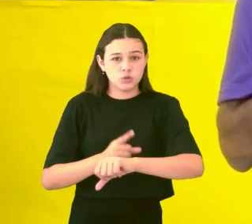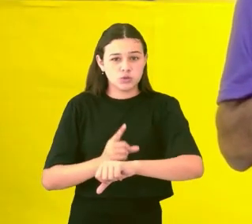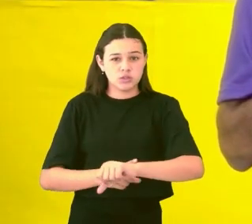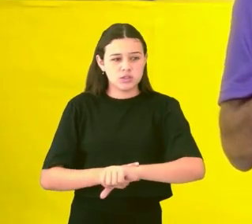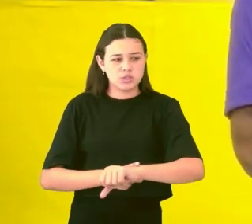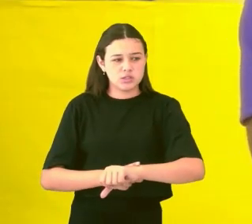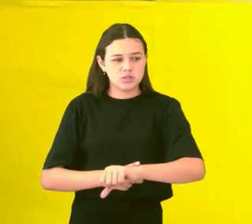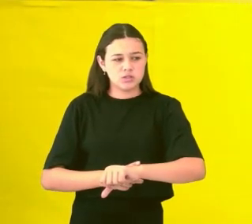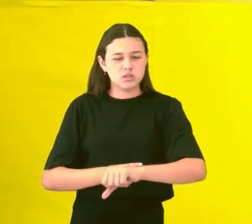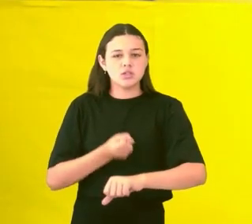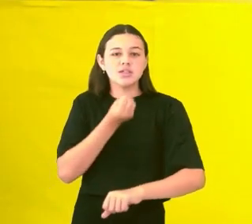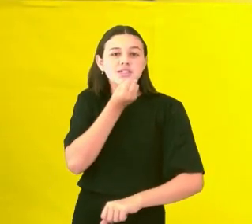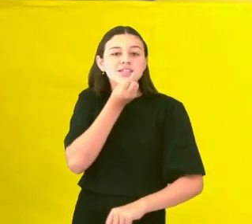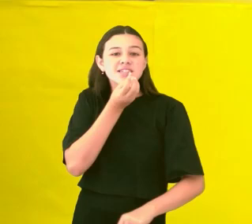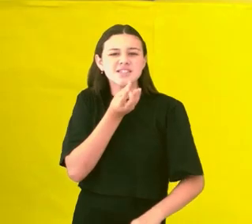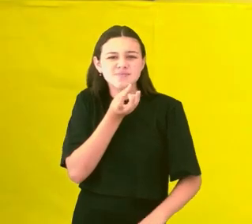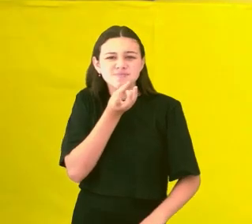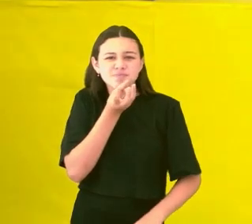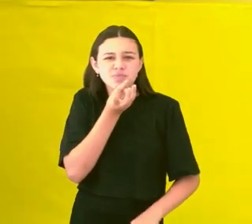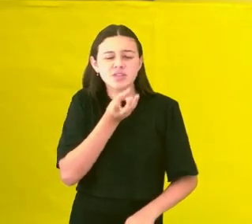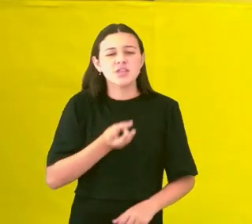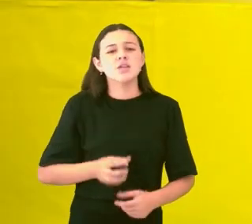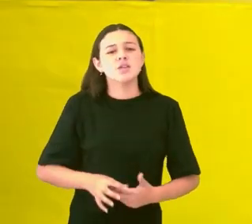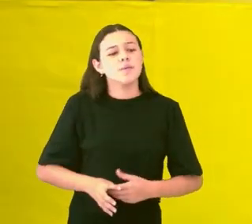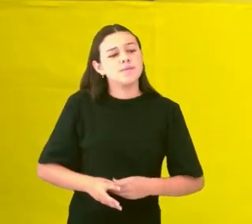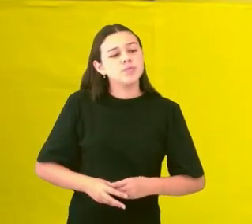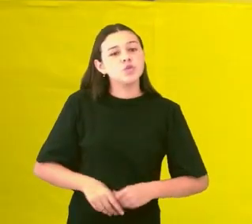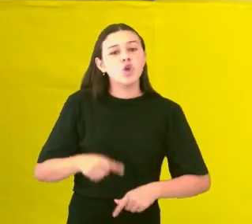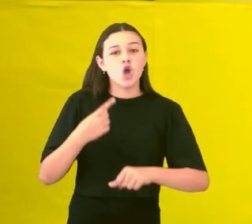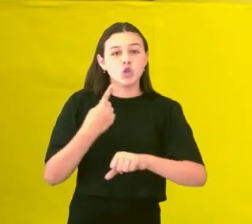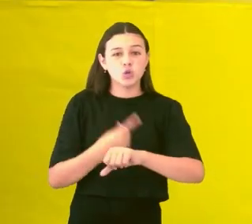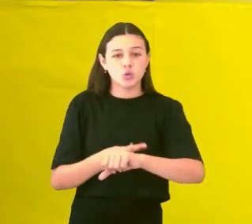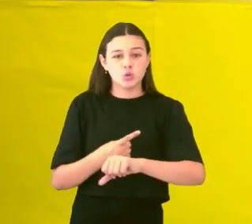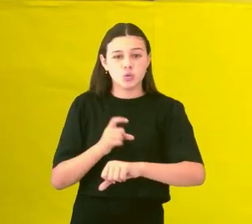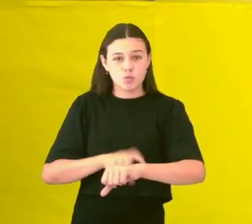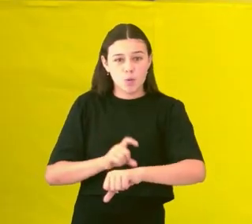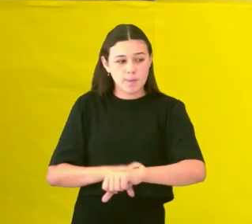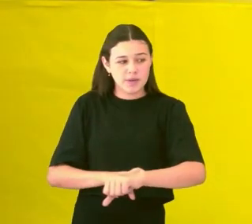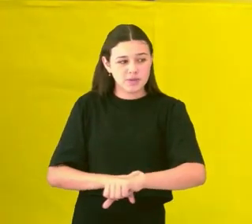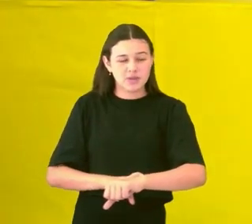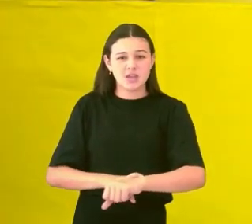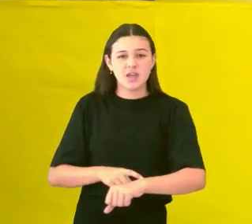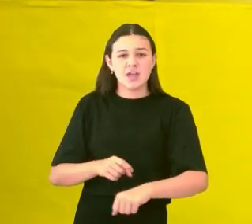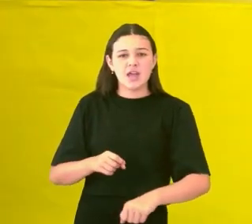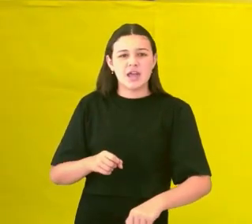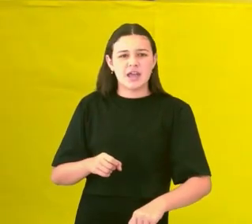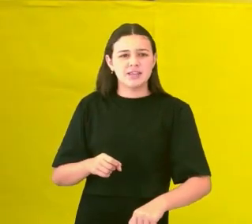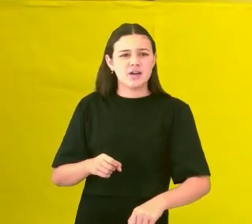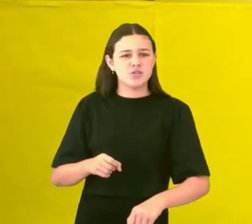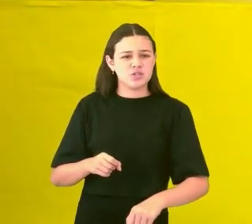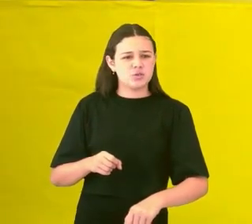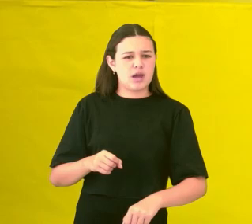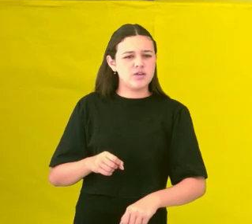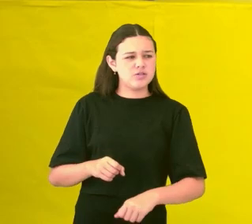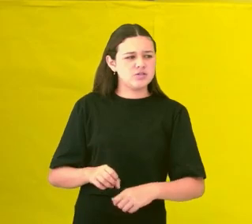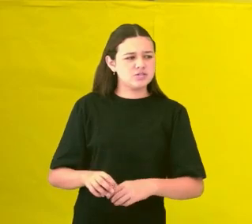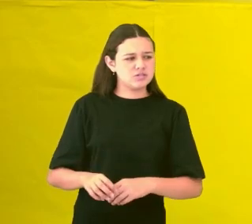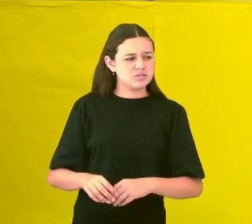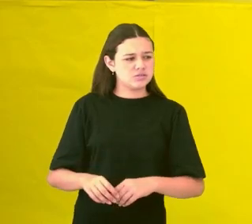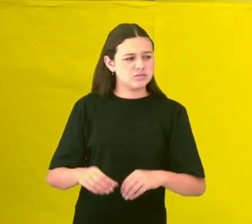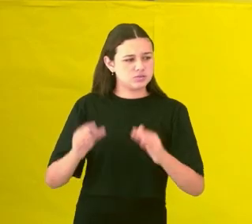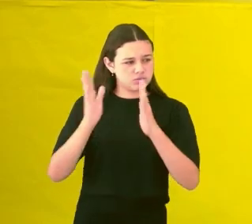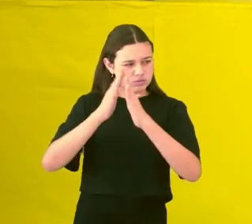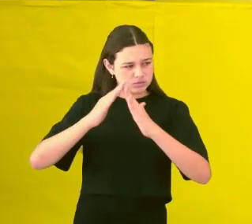momento em que ele entra no santuário e que ele diz que vê um Deus assentado em um alto e sublime trono, a Bíblia diz que isso